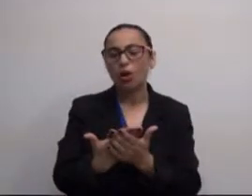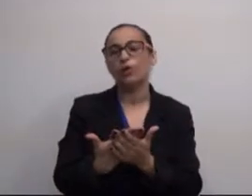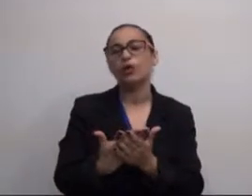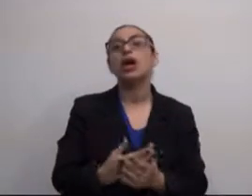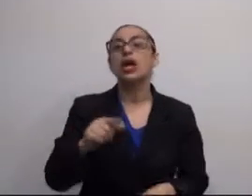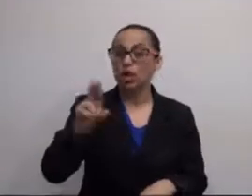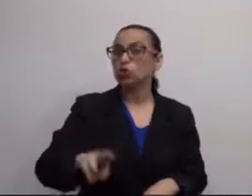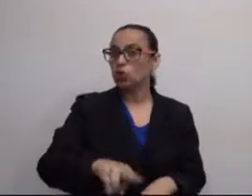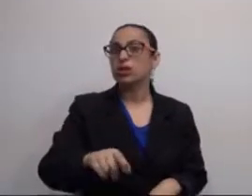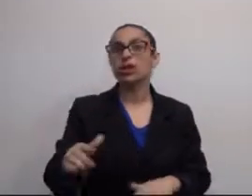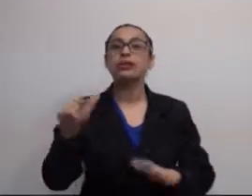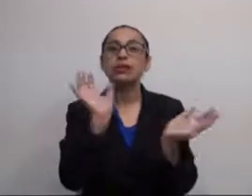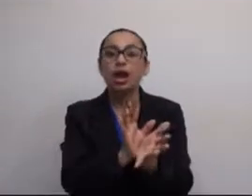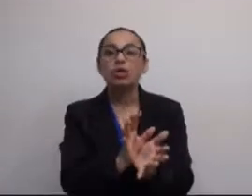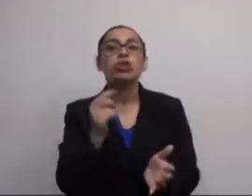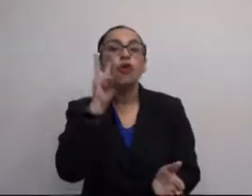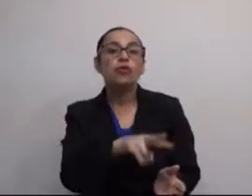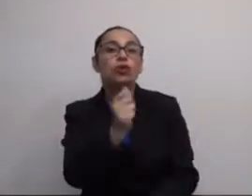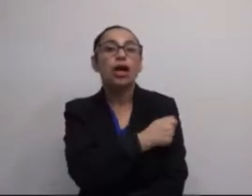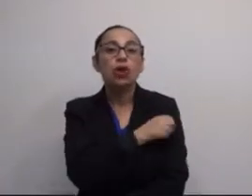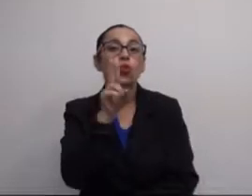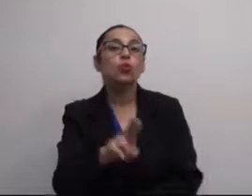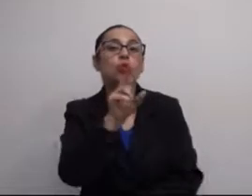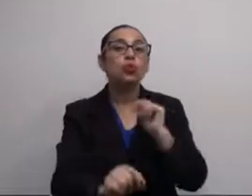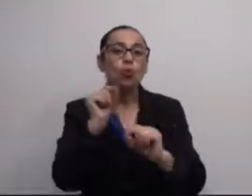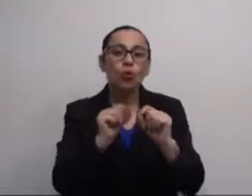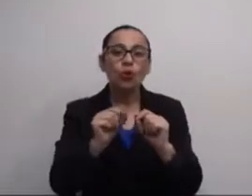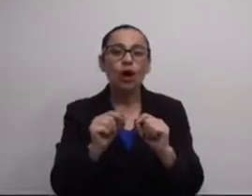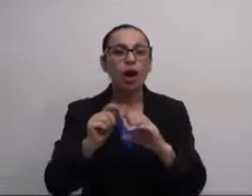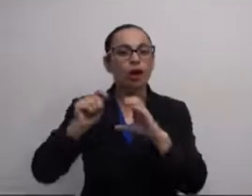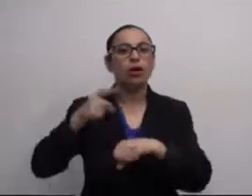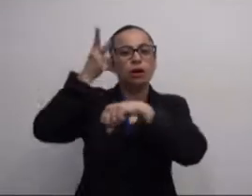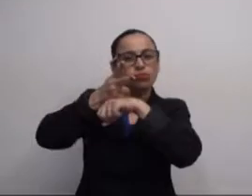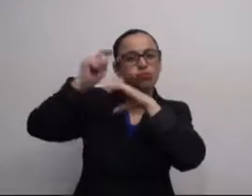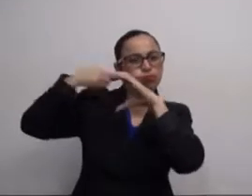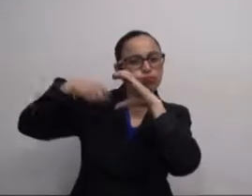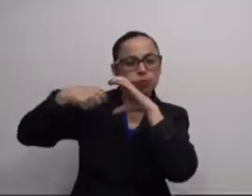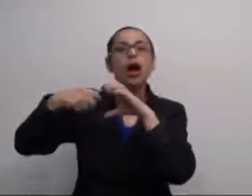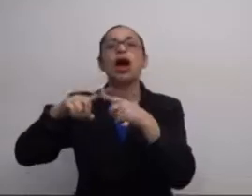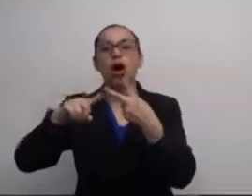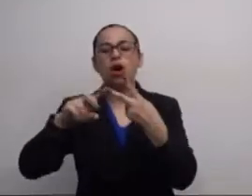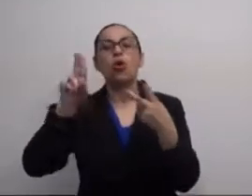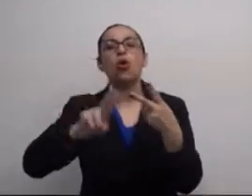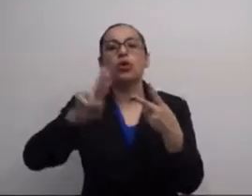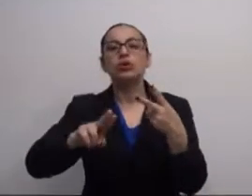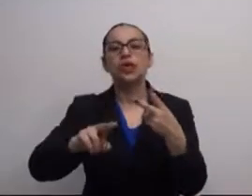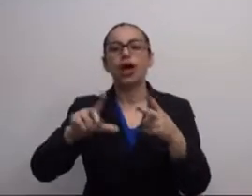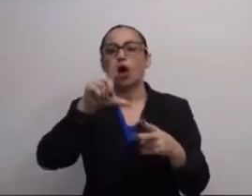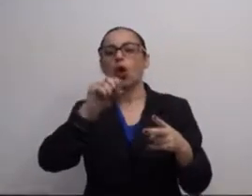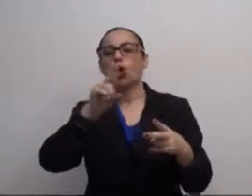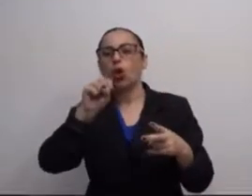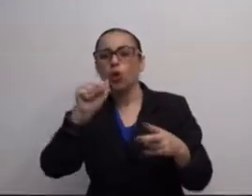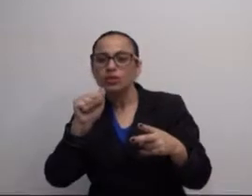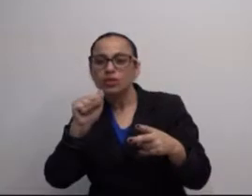na sala de aula, com os recursos que eles tinham. E eles usavam. Nesse caso, eu vi os alunos utilizando a câmera